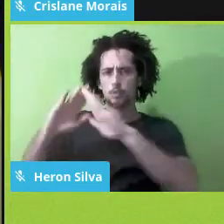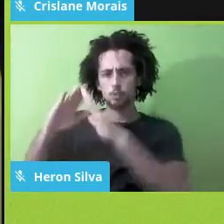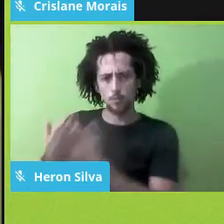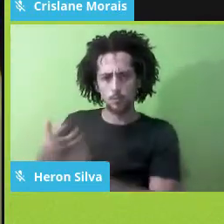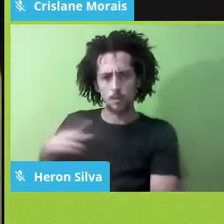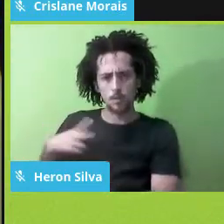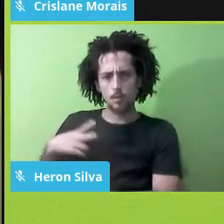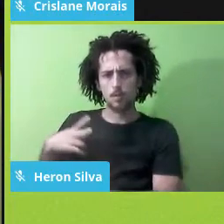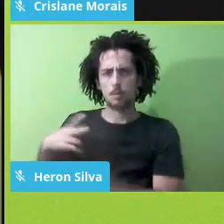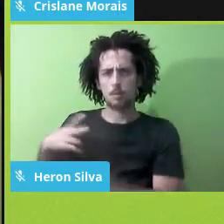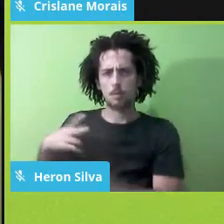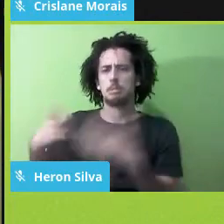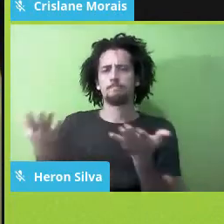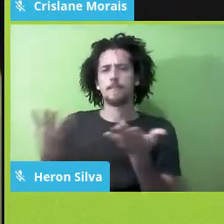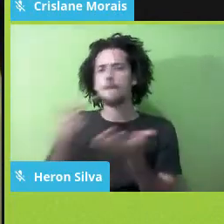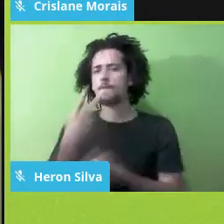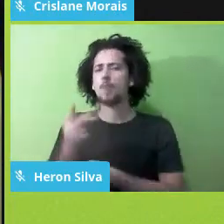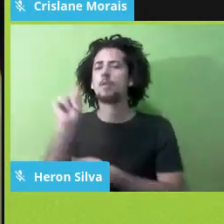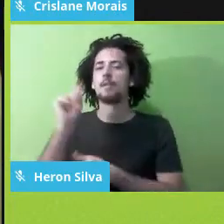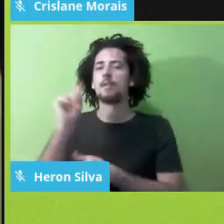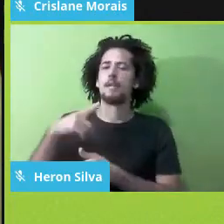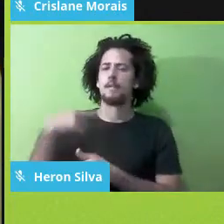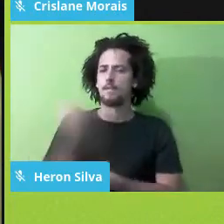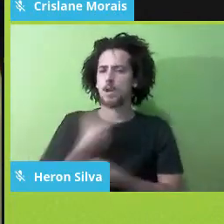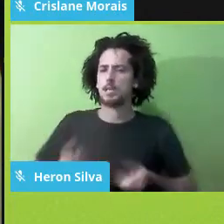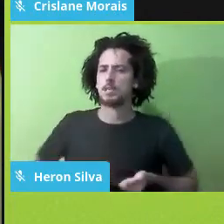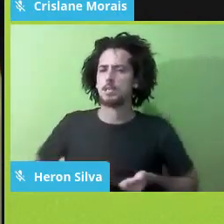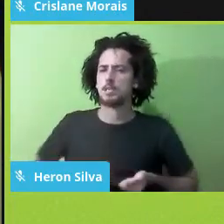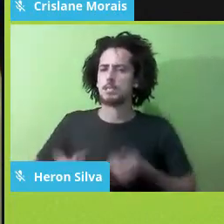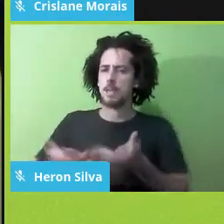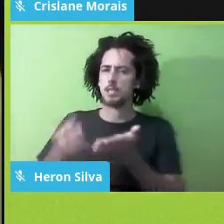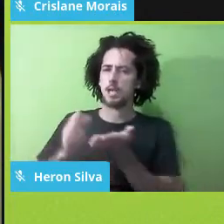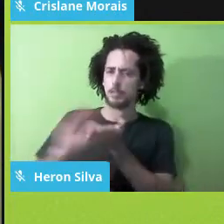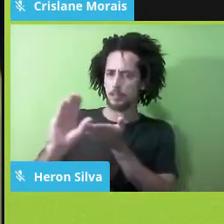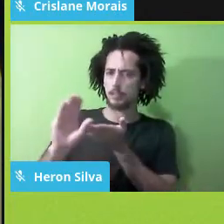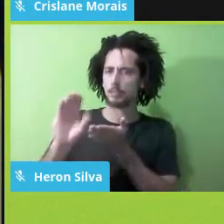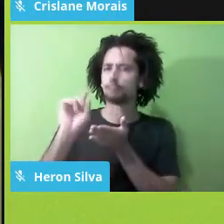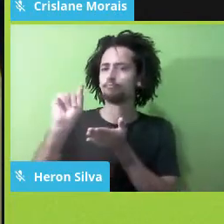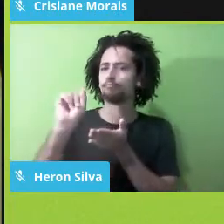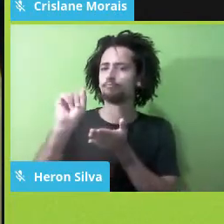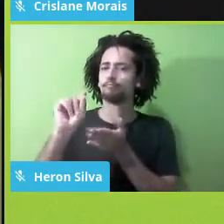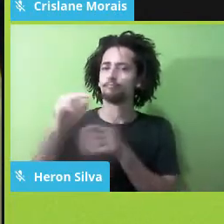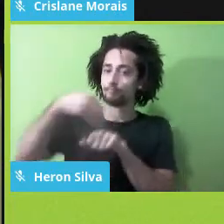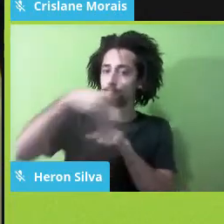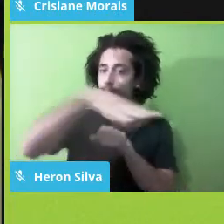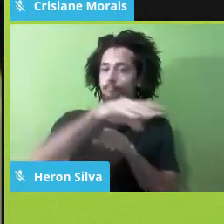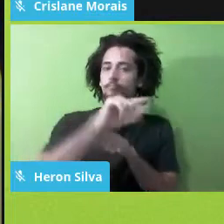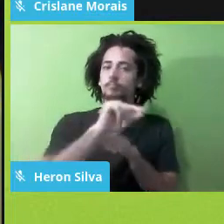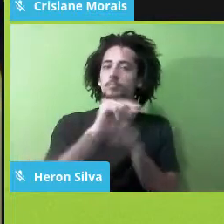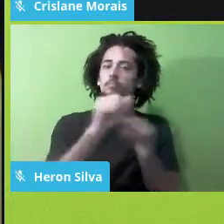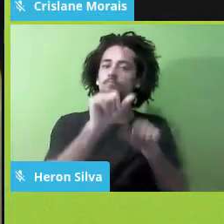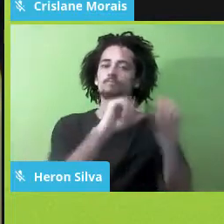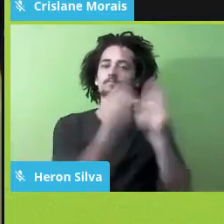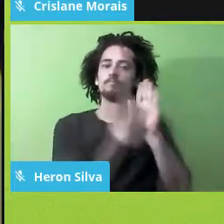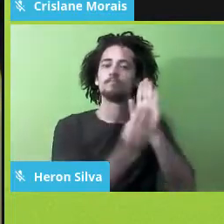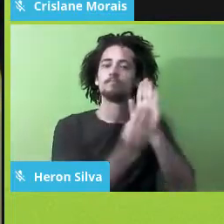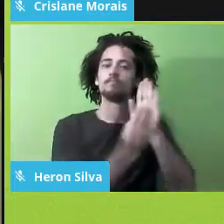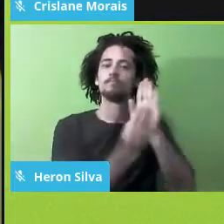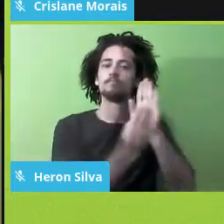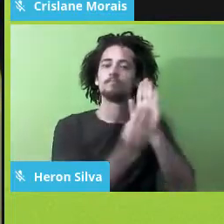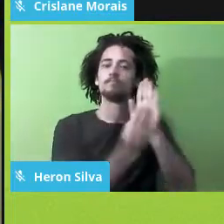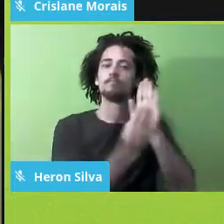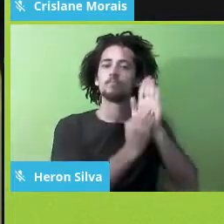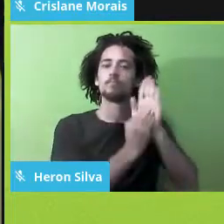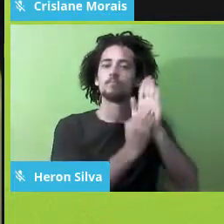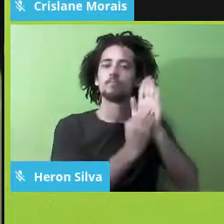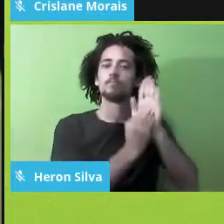transferir isso para mensalidade. Eu falei, de jeito nenhum, de jeito nenhum. Da mesma